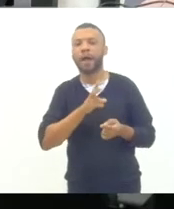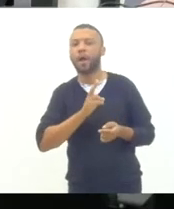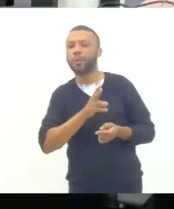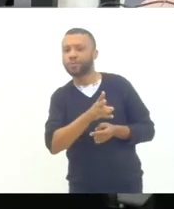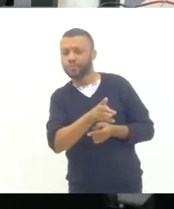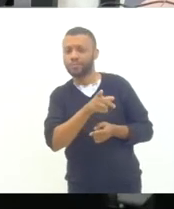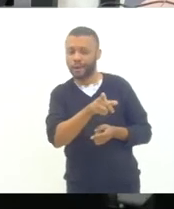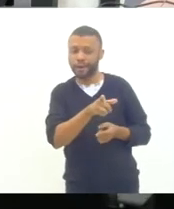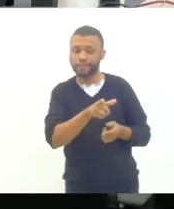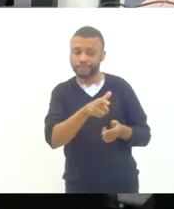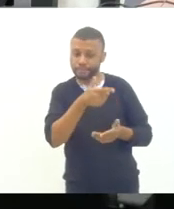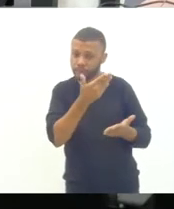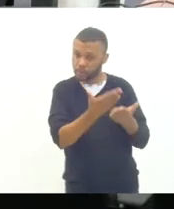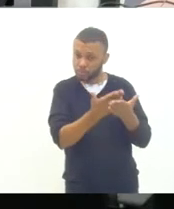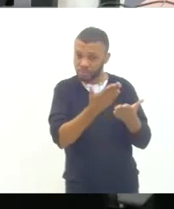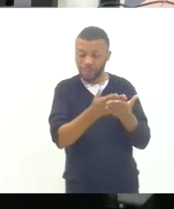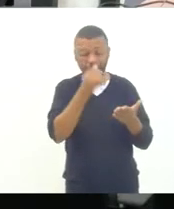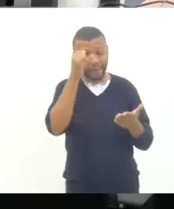abandono e evasão